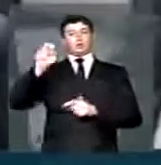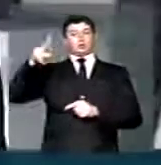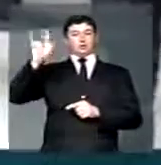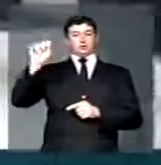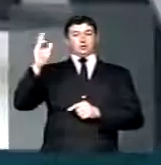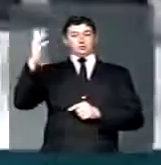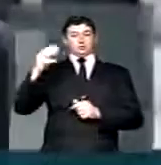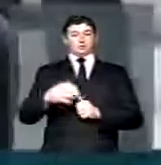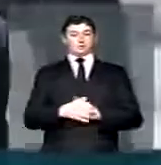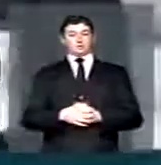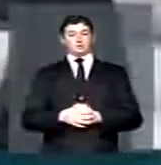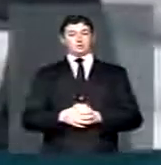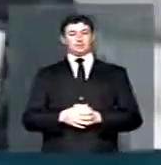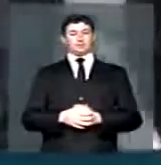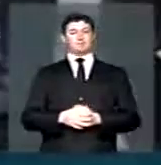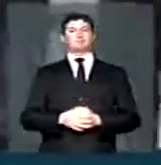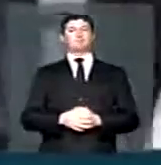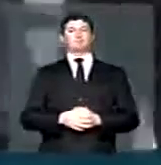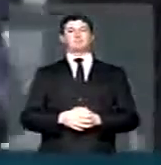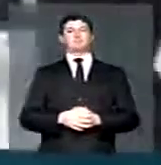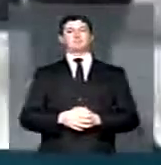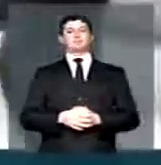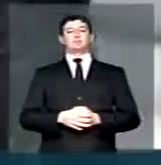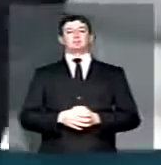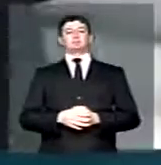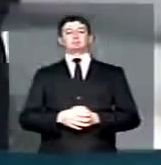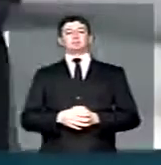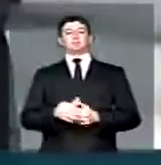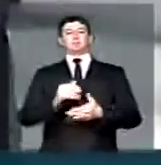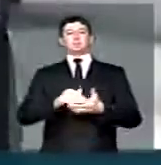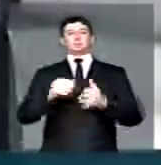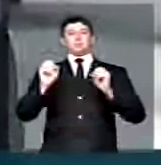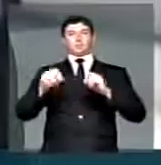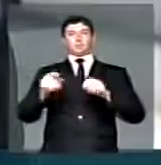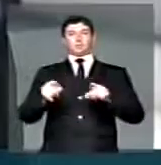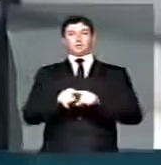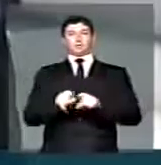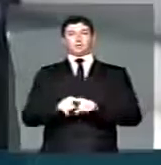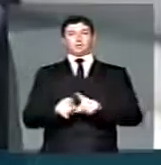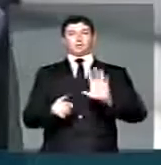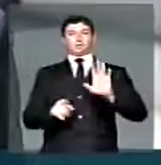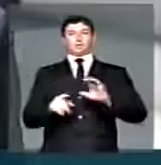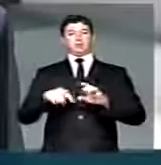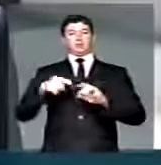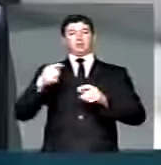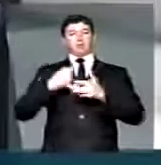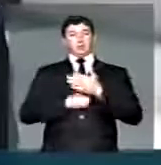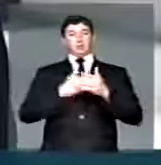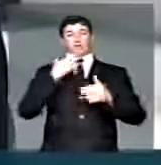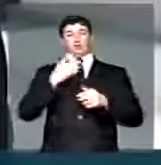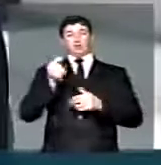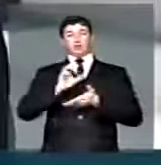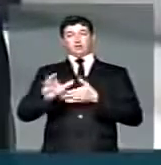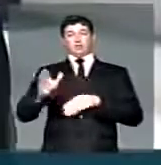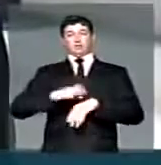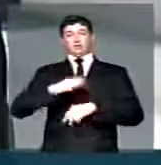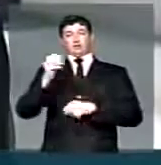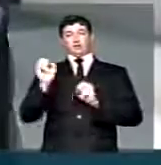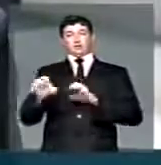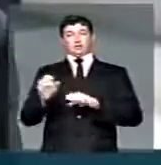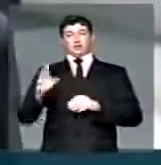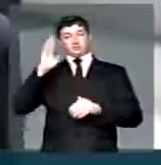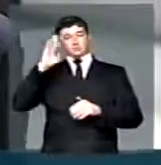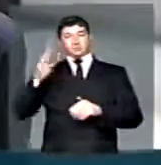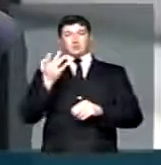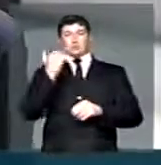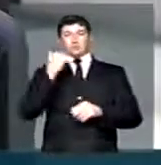Obrigado, Keiko. Obrigado, Simão Sissim. E da secretária de Educação, lutando por mais verbas para a educação, em especial para a